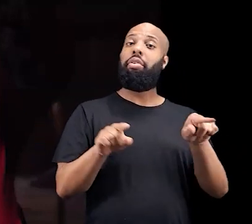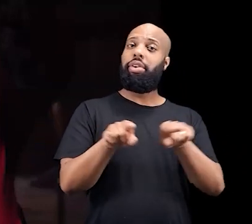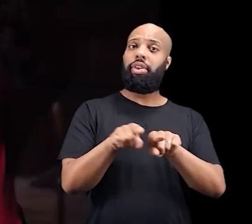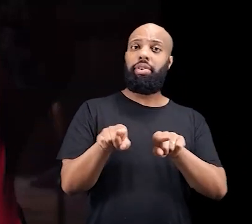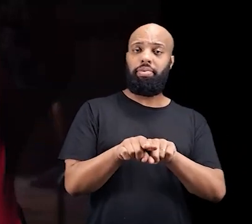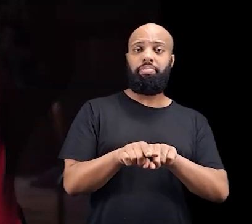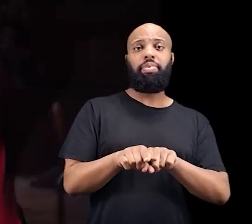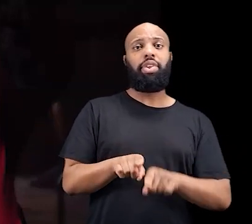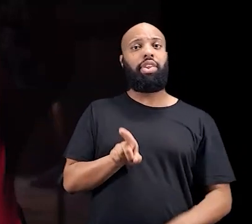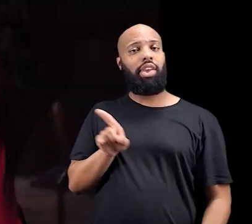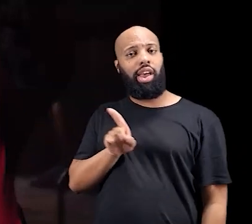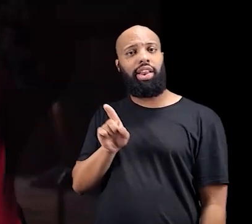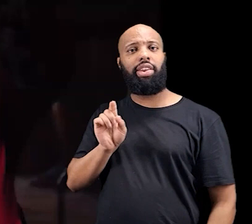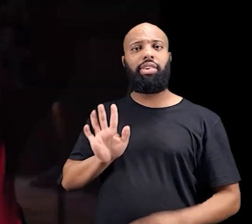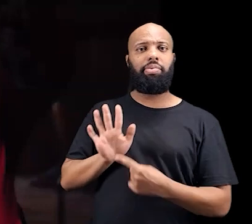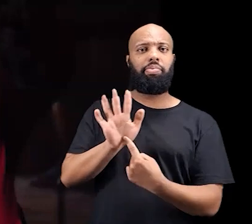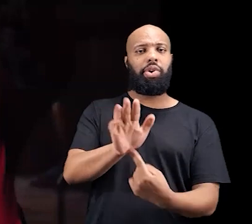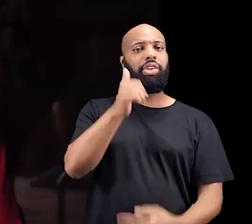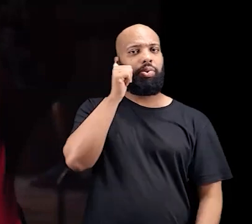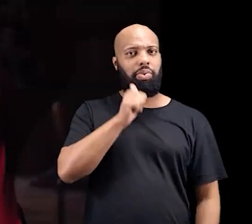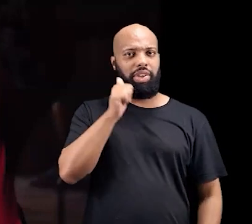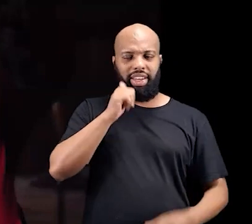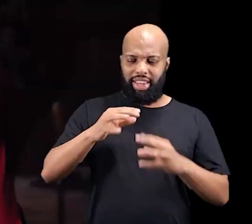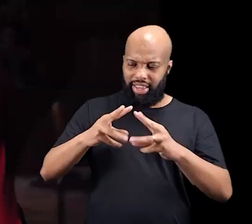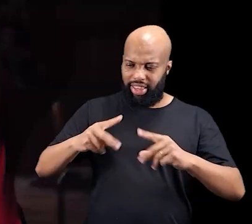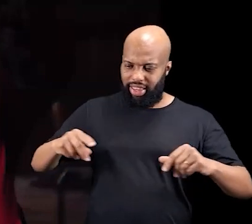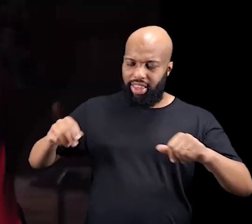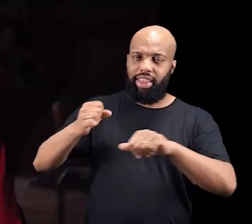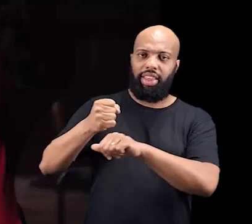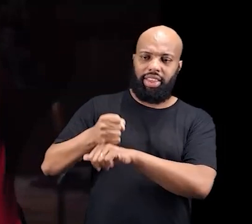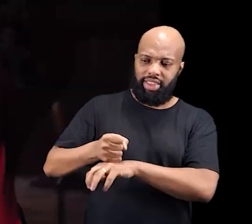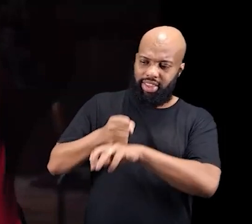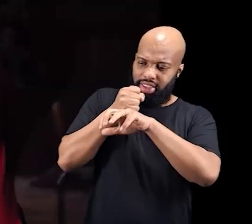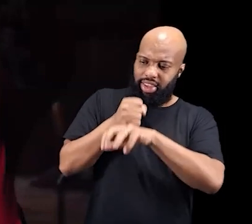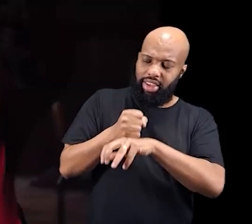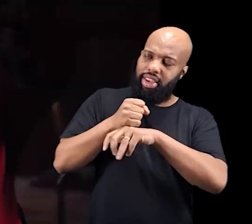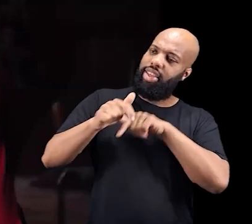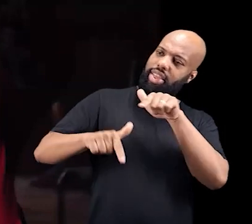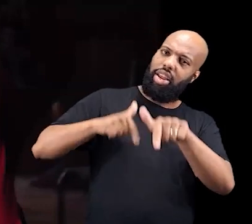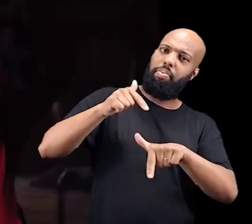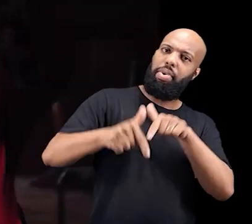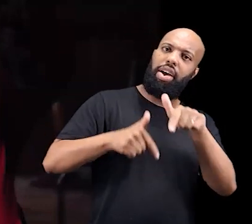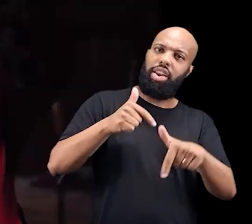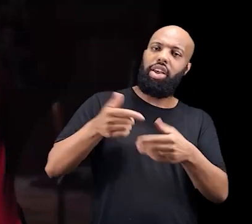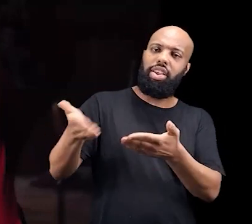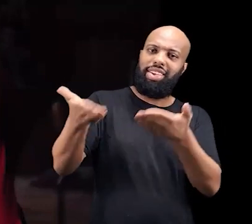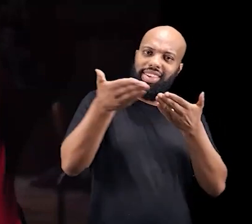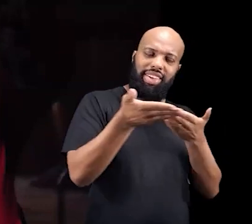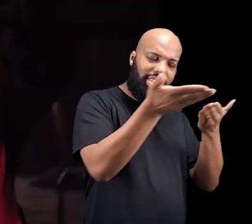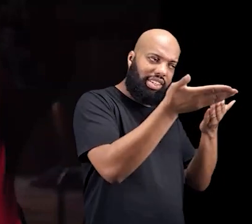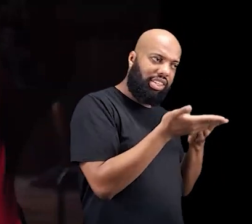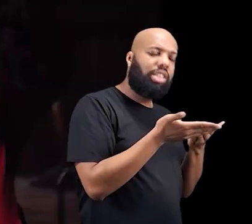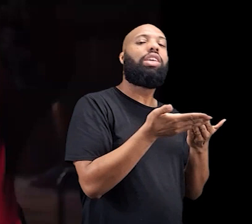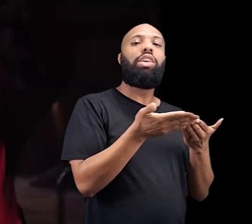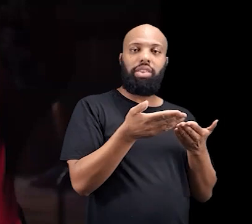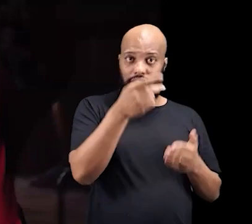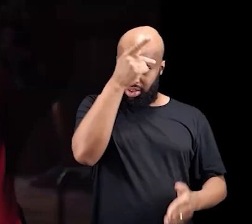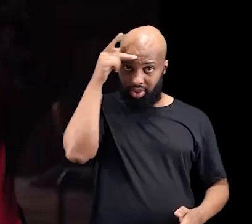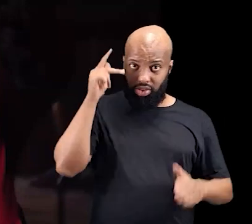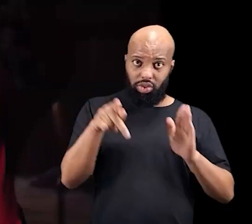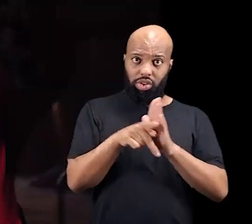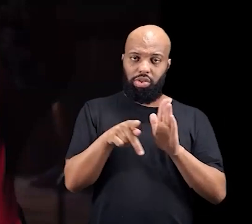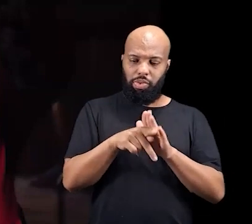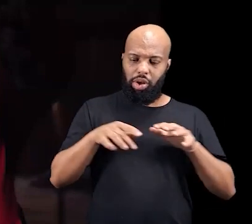também para os povos, né? Então, aqui as mulheres, né? Com o biju, carregando, trabalhando para que... Para receber os seus